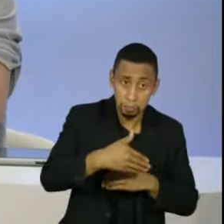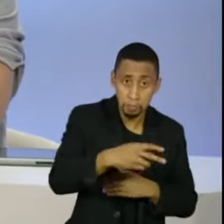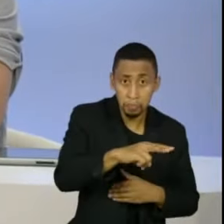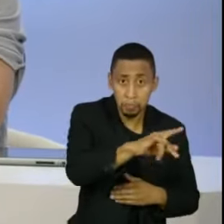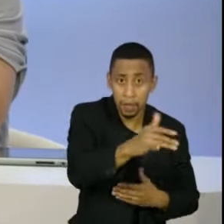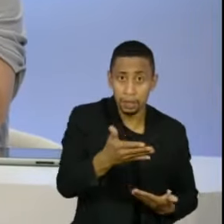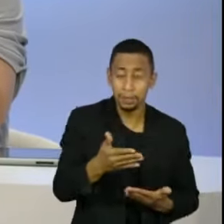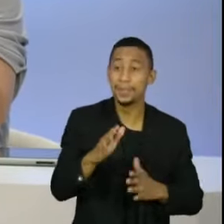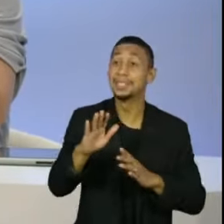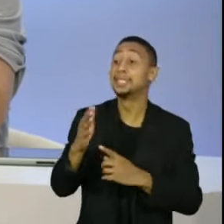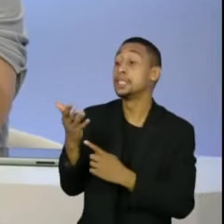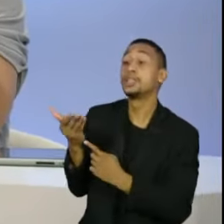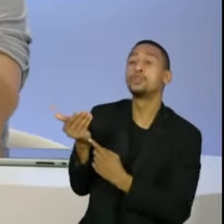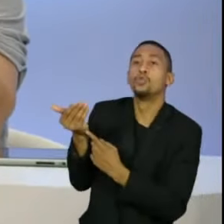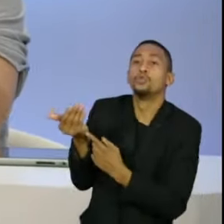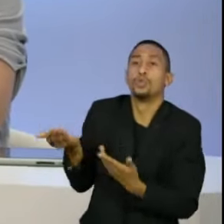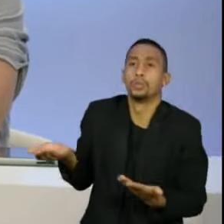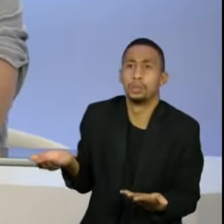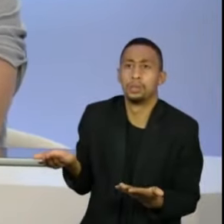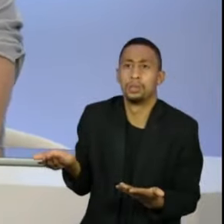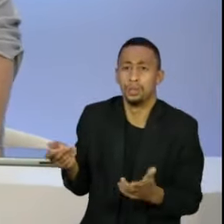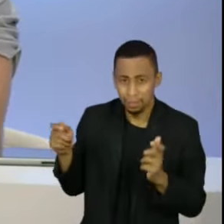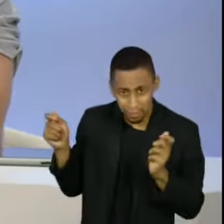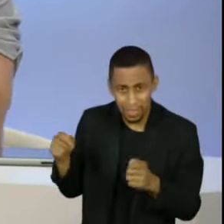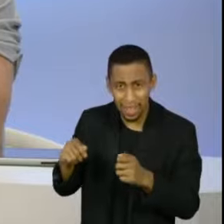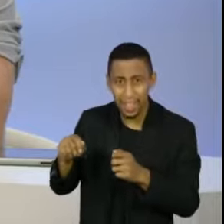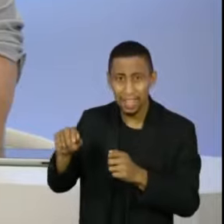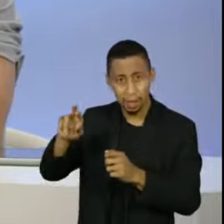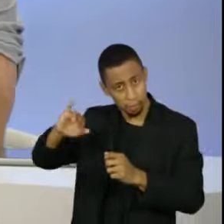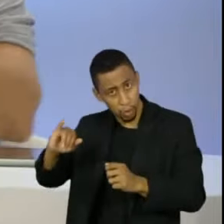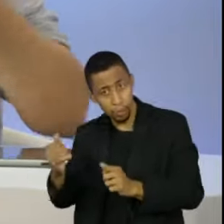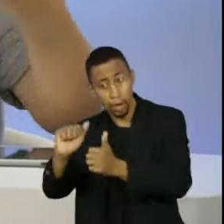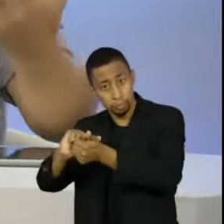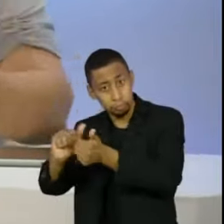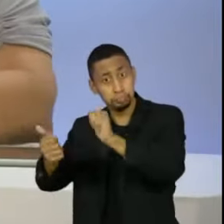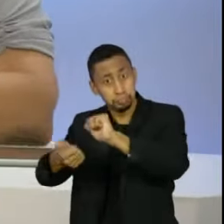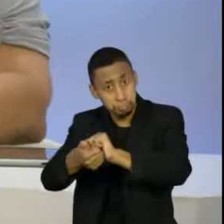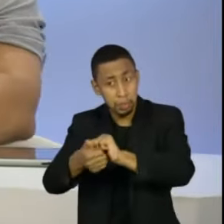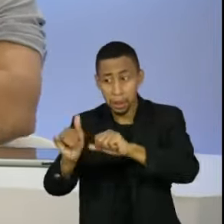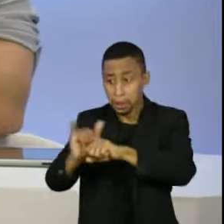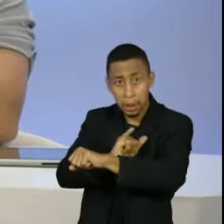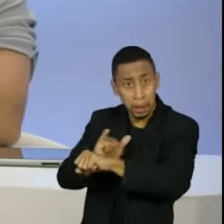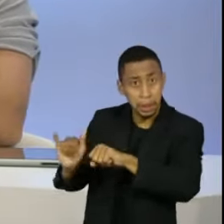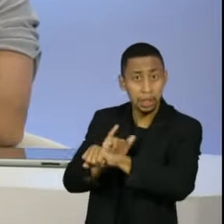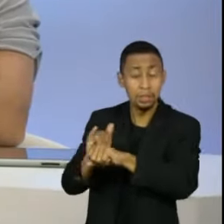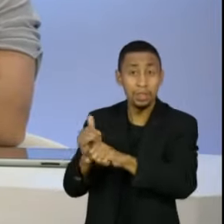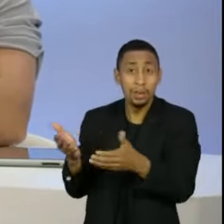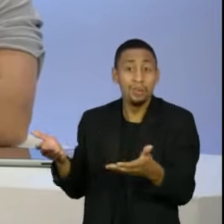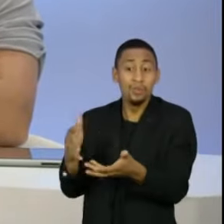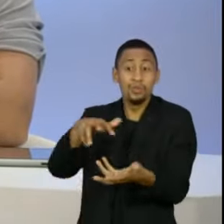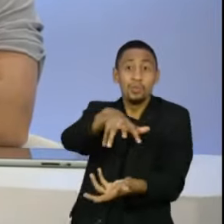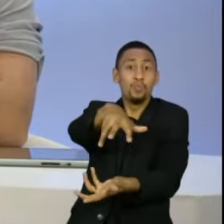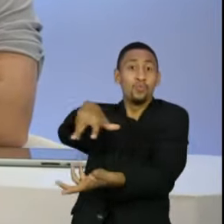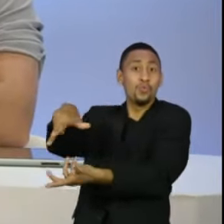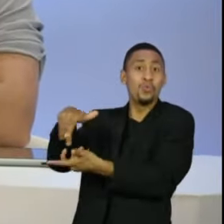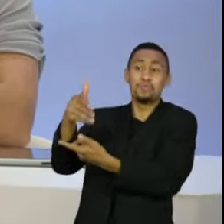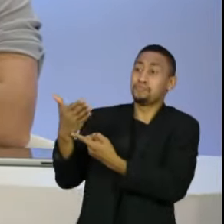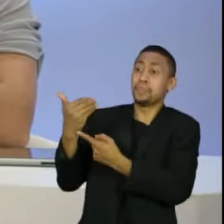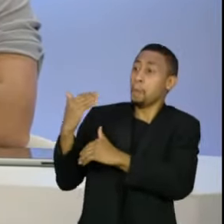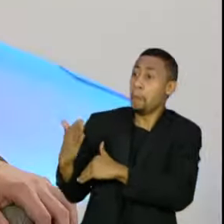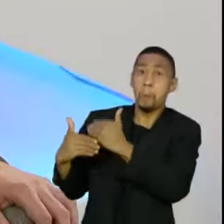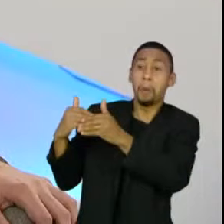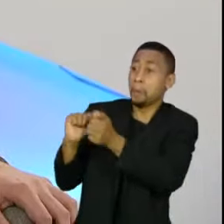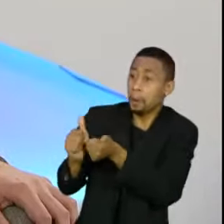se isso pudesse ser desenvolvido, o senhor não cogita adaptar isso? Não é viável adaptar, já que nós vivemos, hoje, no mundo, numa constante